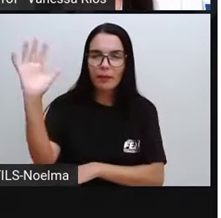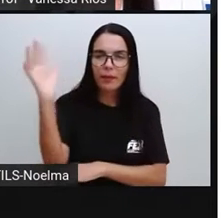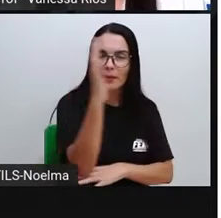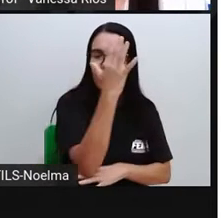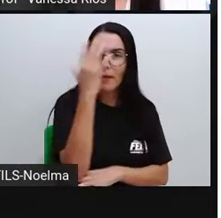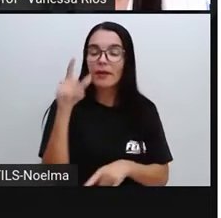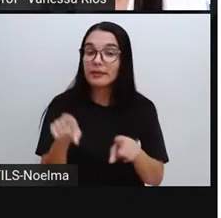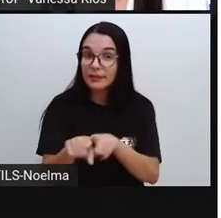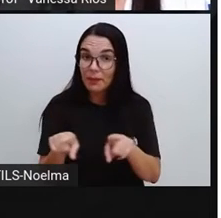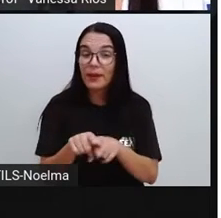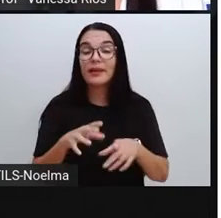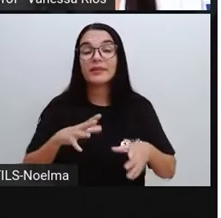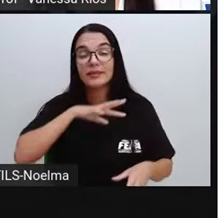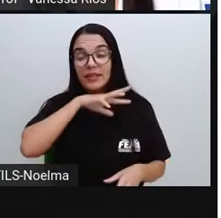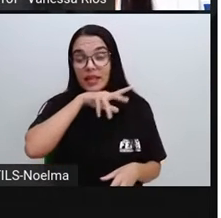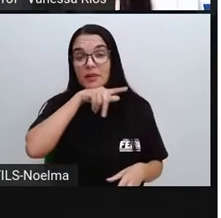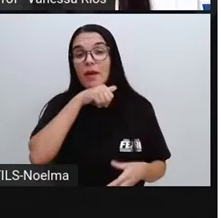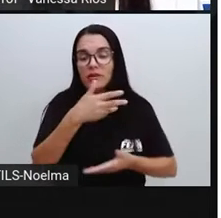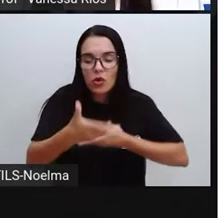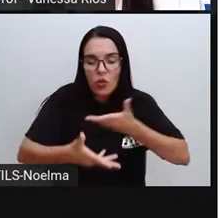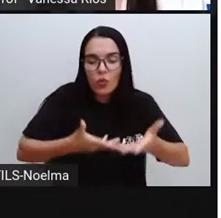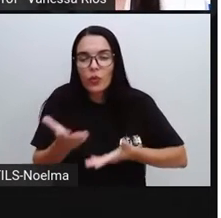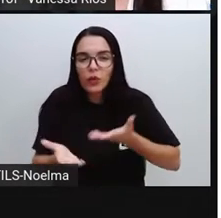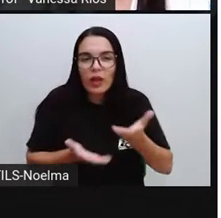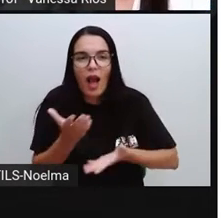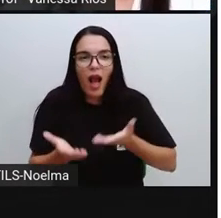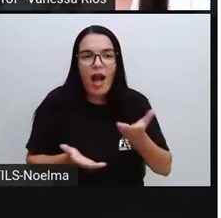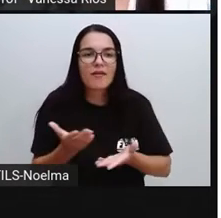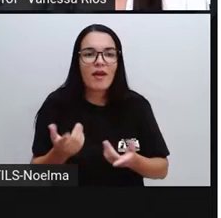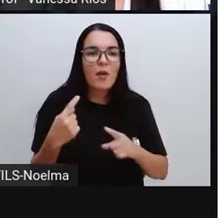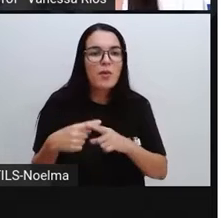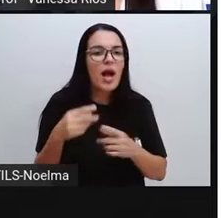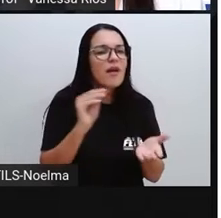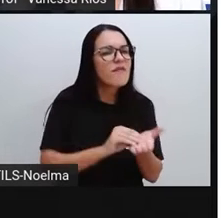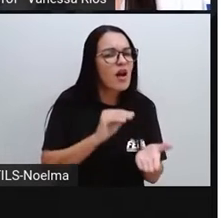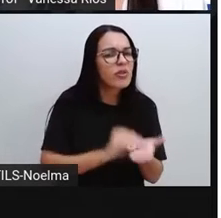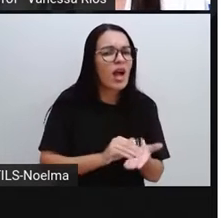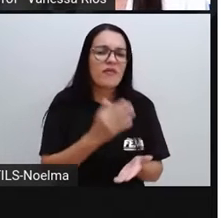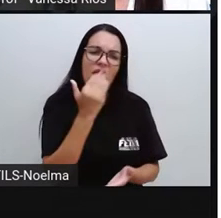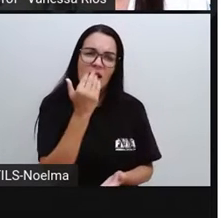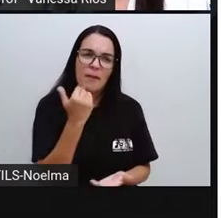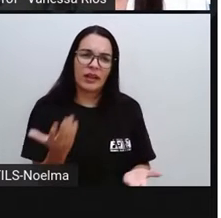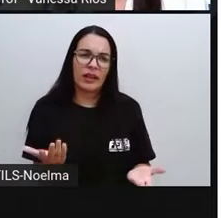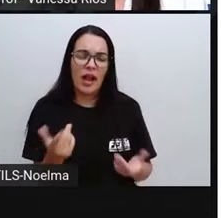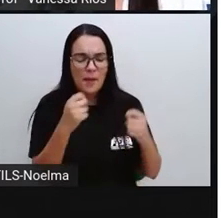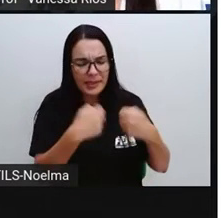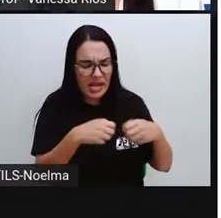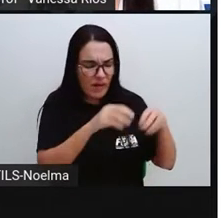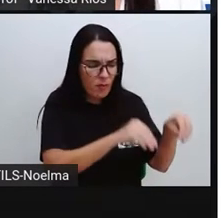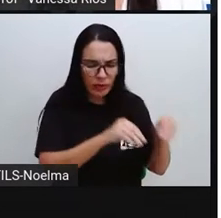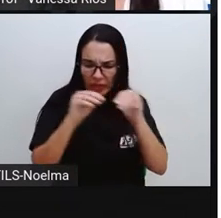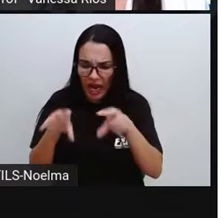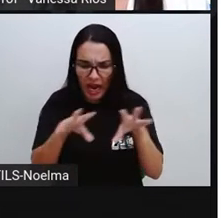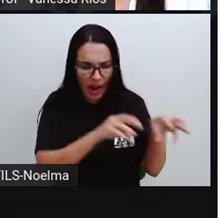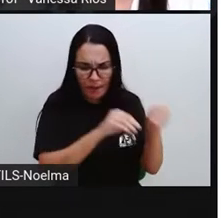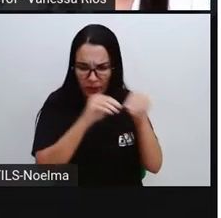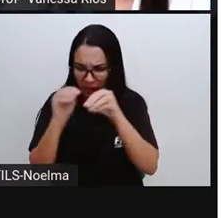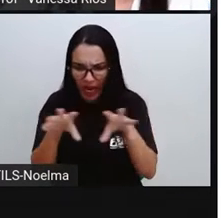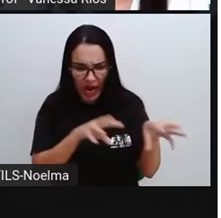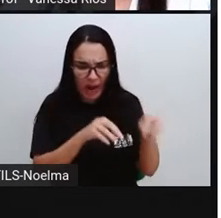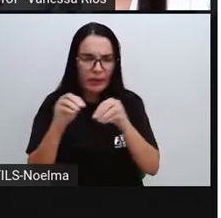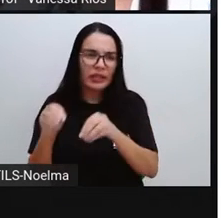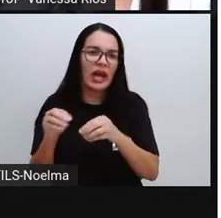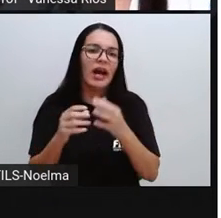animais e aí diante da escassez dos alimentos e a mudando de um terreno, de um espaço para